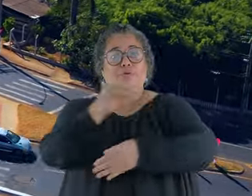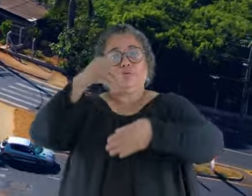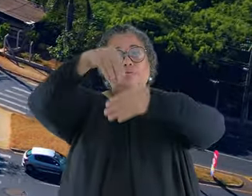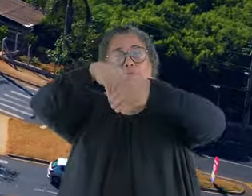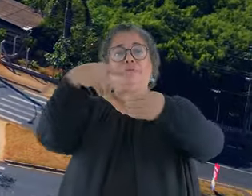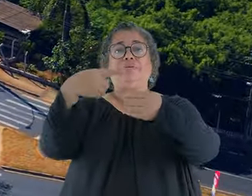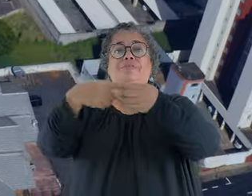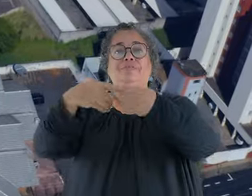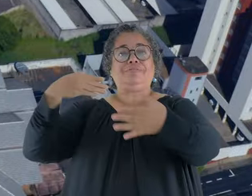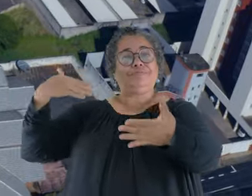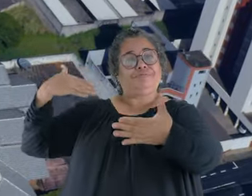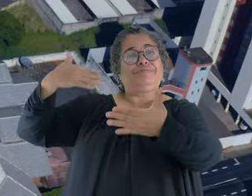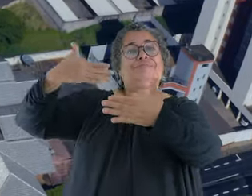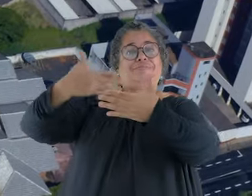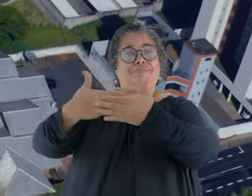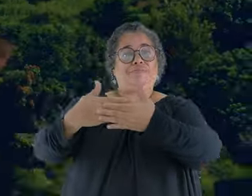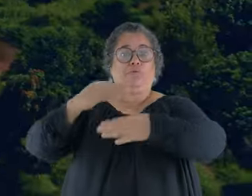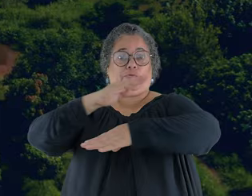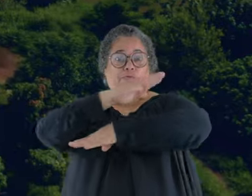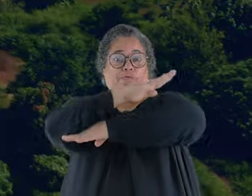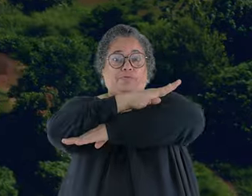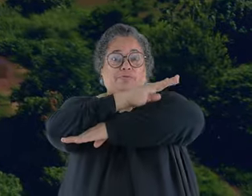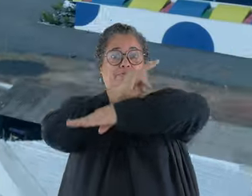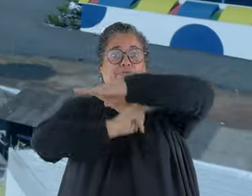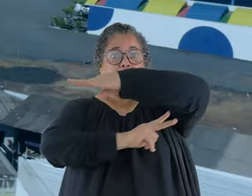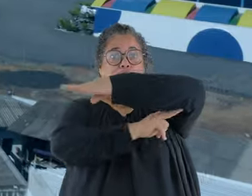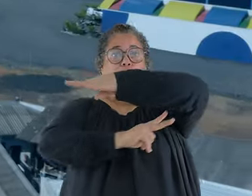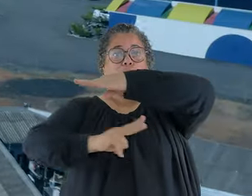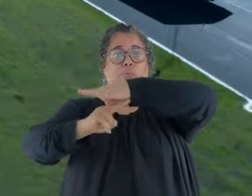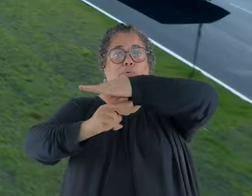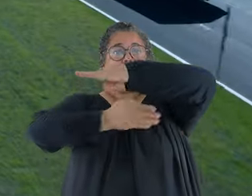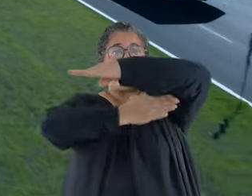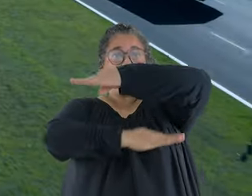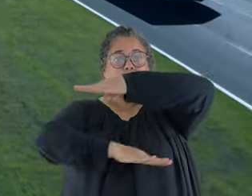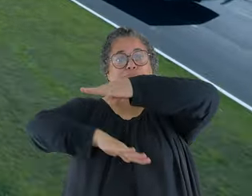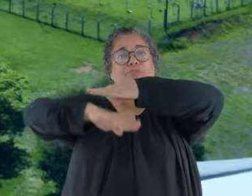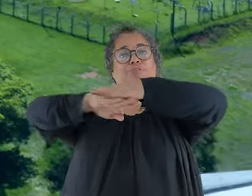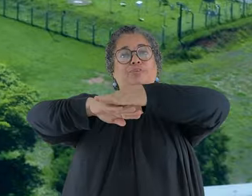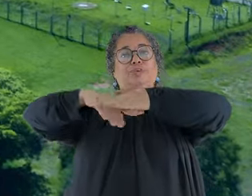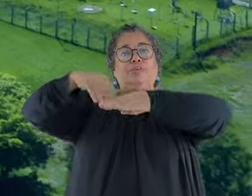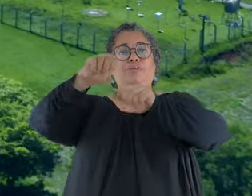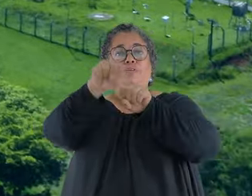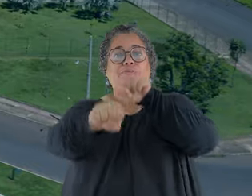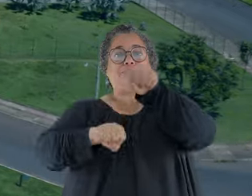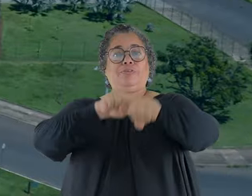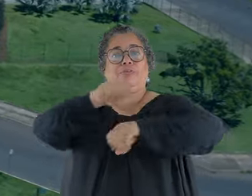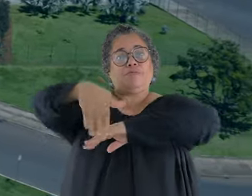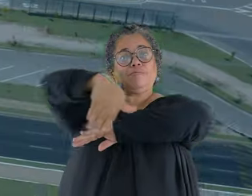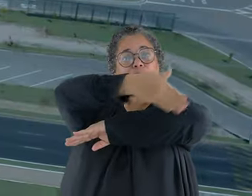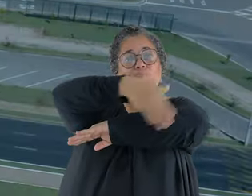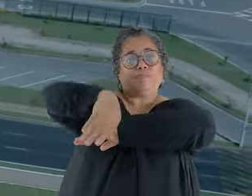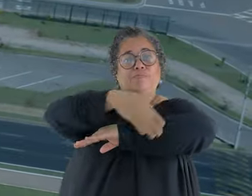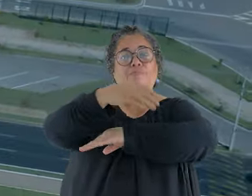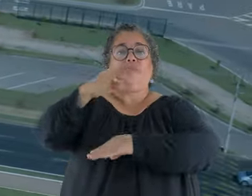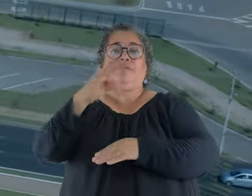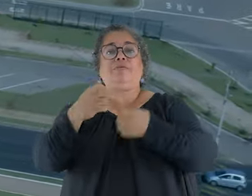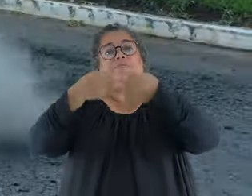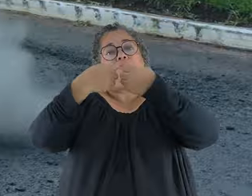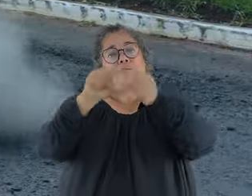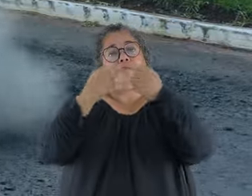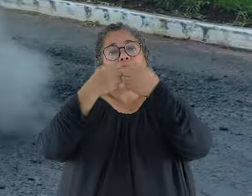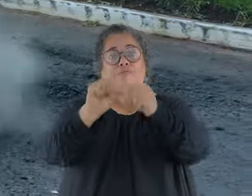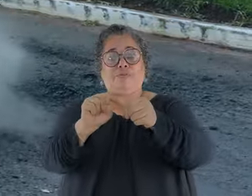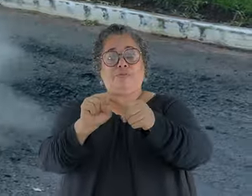nossa história. São viadutos, pontes, trincheiras, ciclovias, corredores e terminais de ônibus!